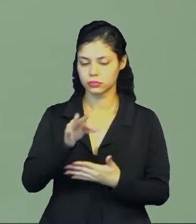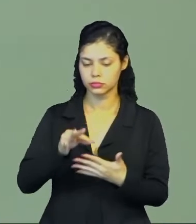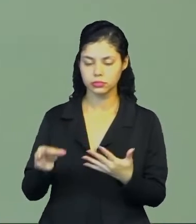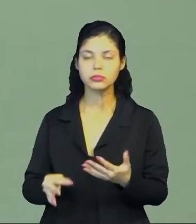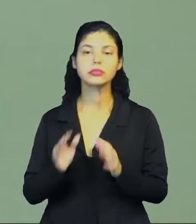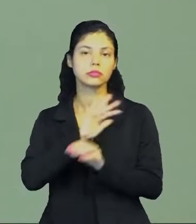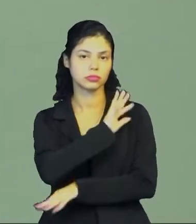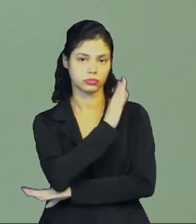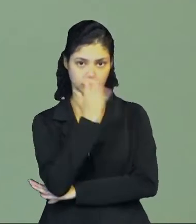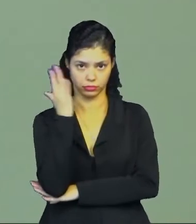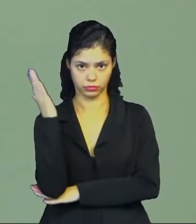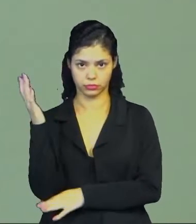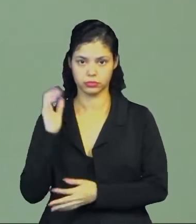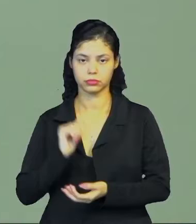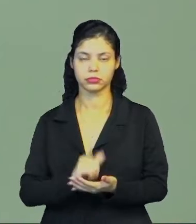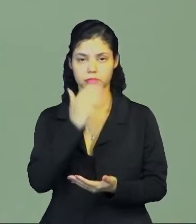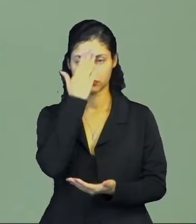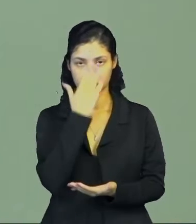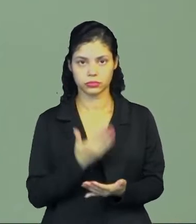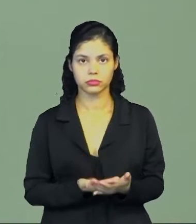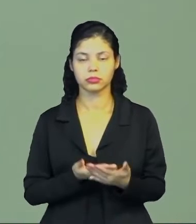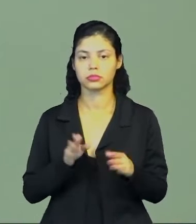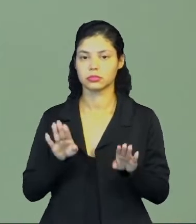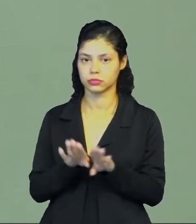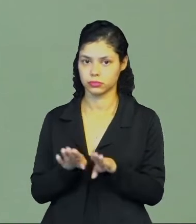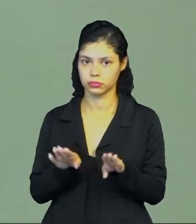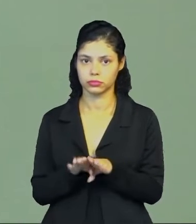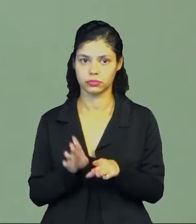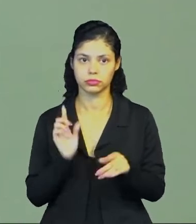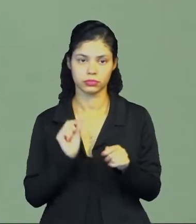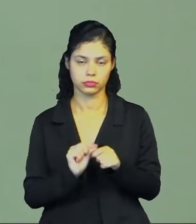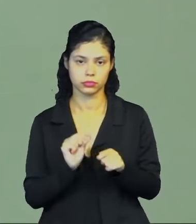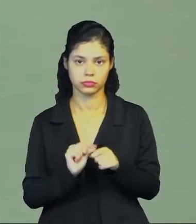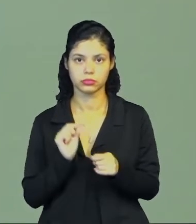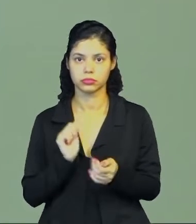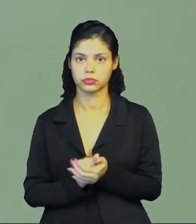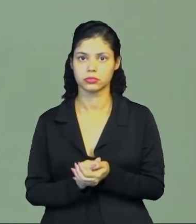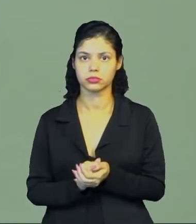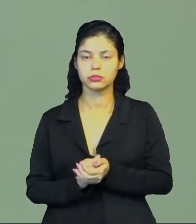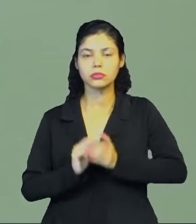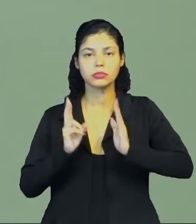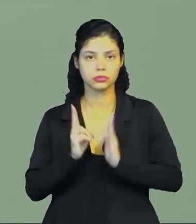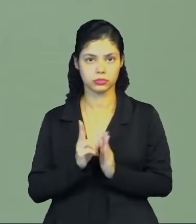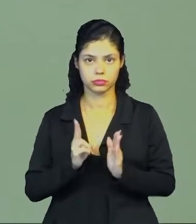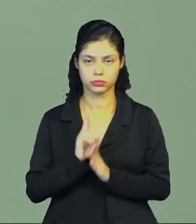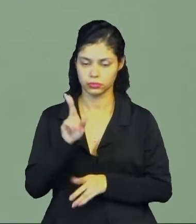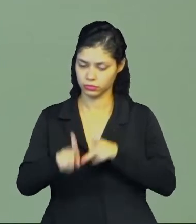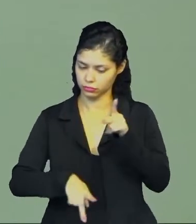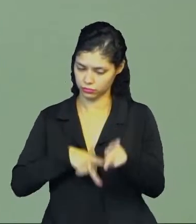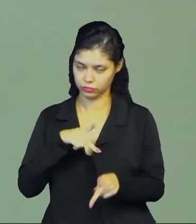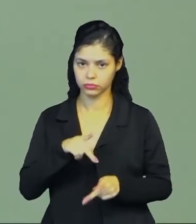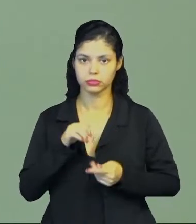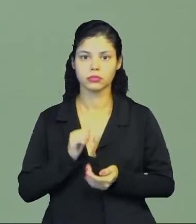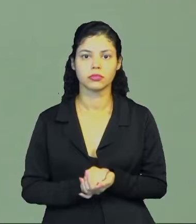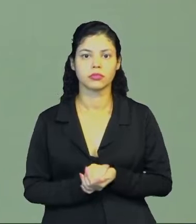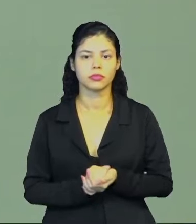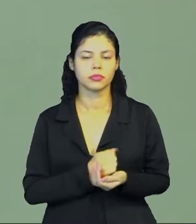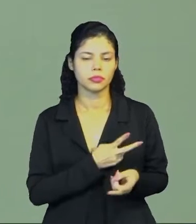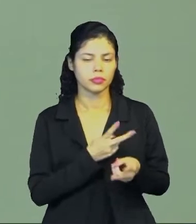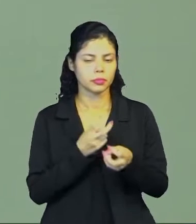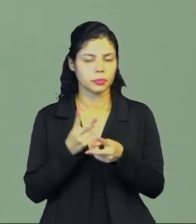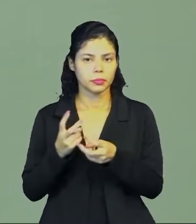da natureza, né? E acreditam, se a gente for em uma aldeia hoje, a gente pode observar vários